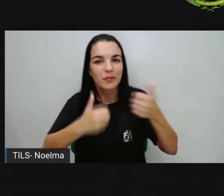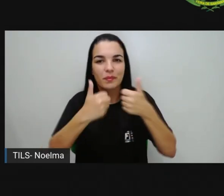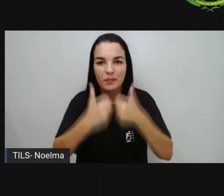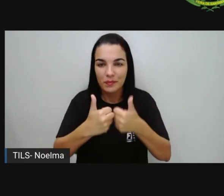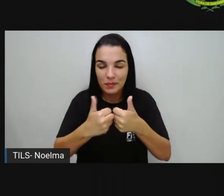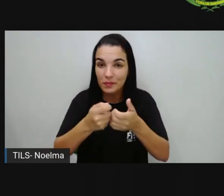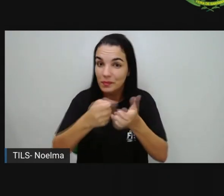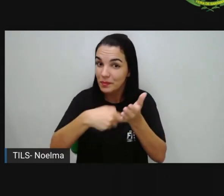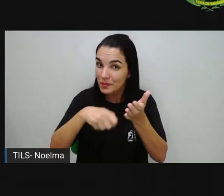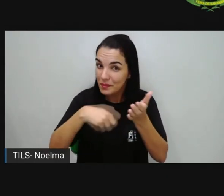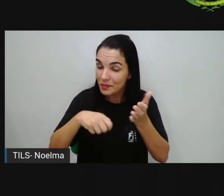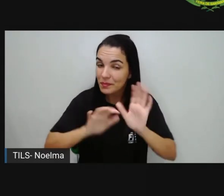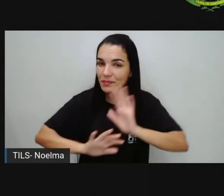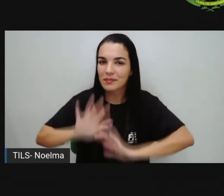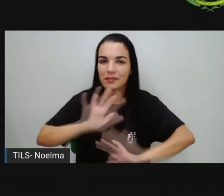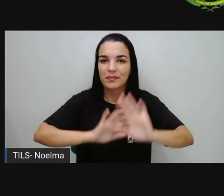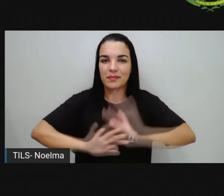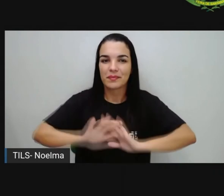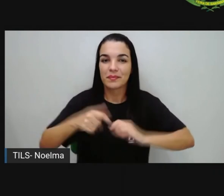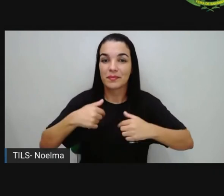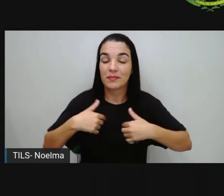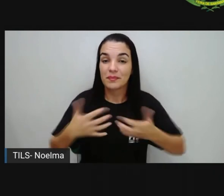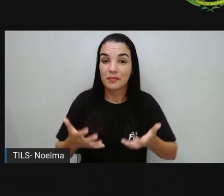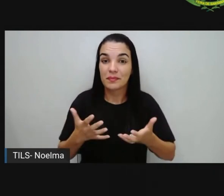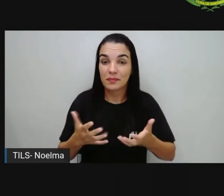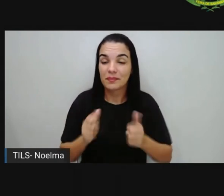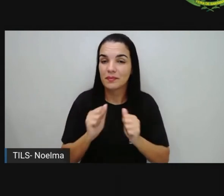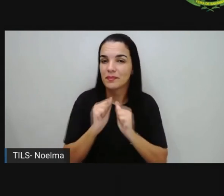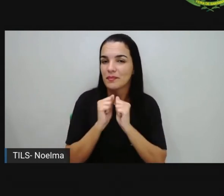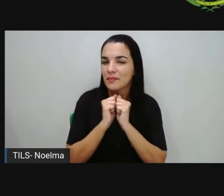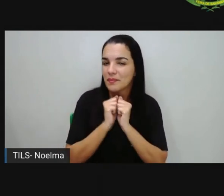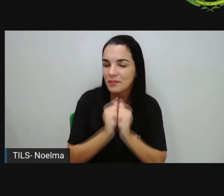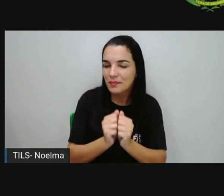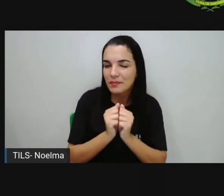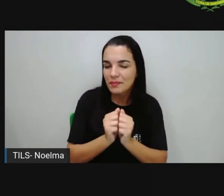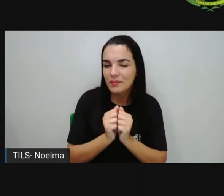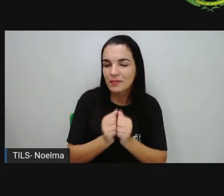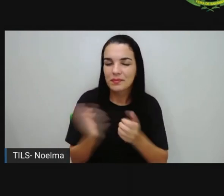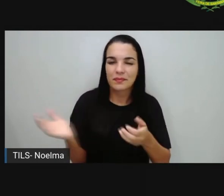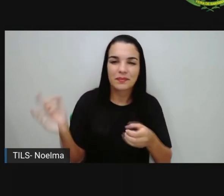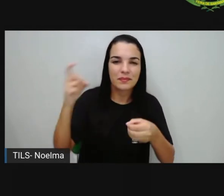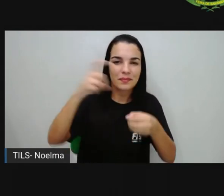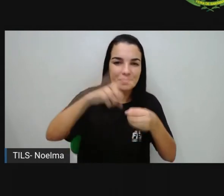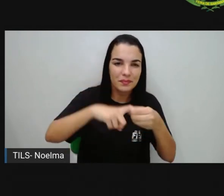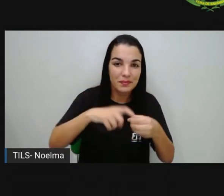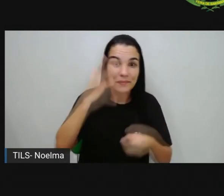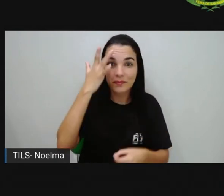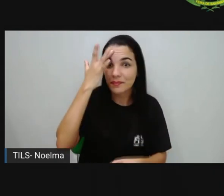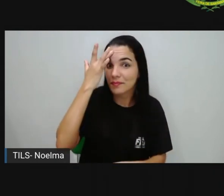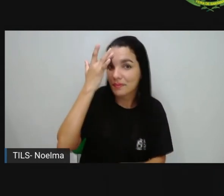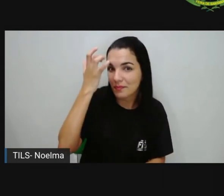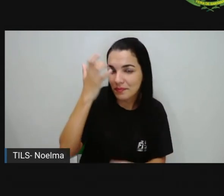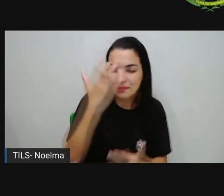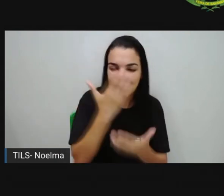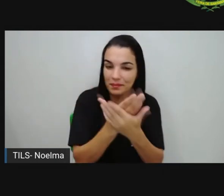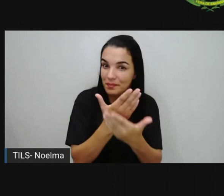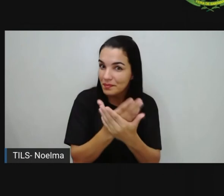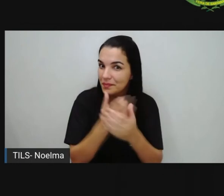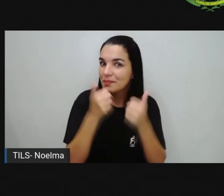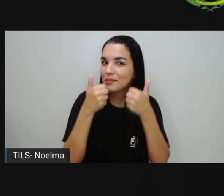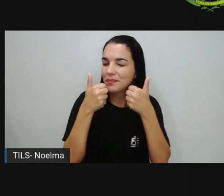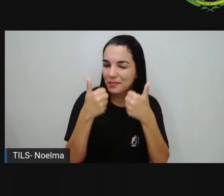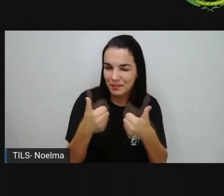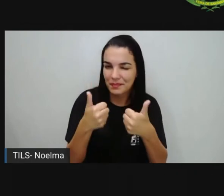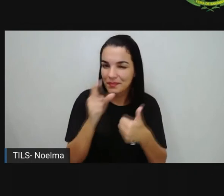com muito cuidado. E eu estou aguardando vocês aqui no nosso canal amanhã para mais uma